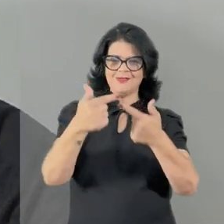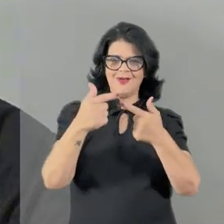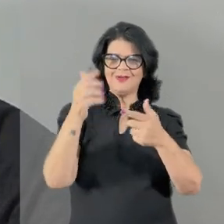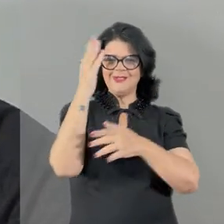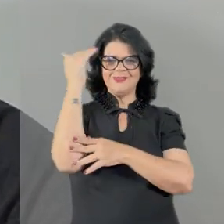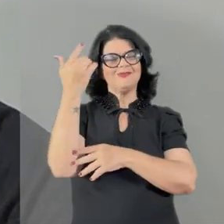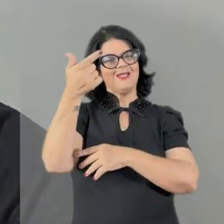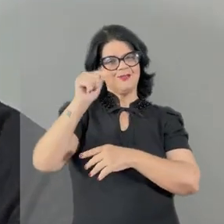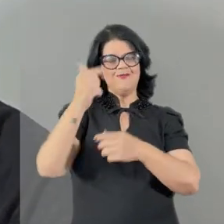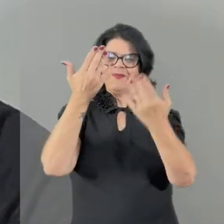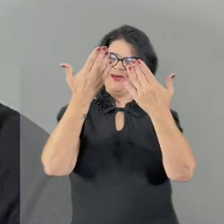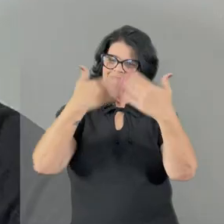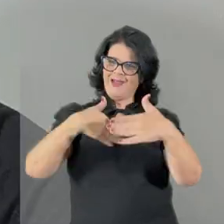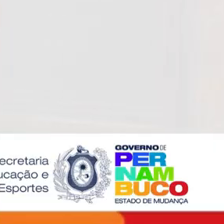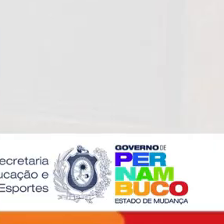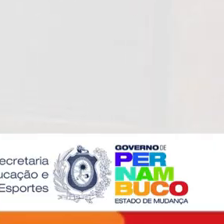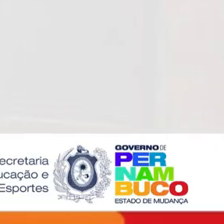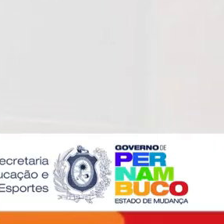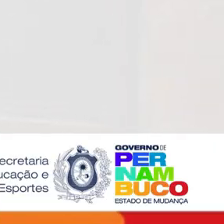sorte e sucesso novamente na prova.